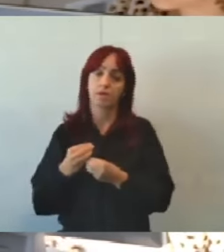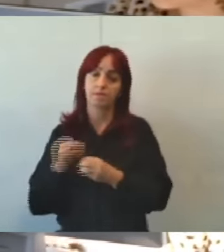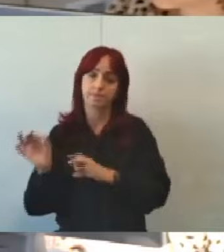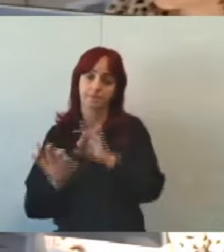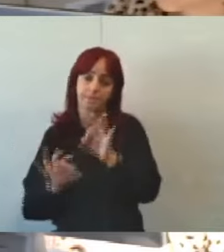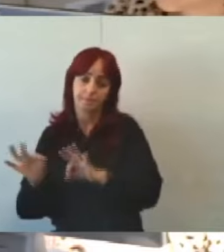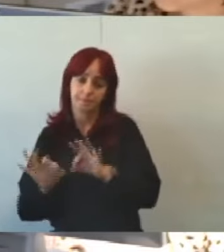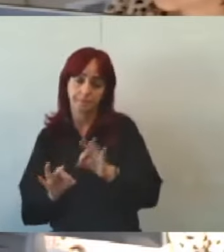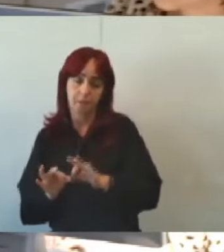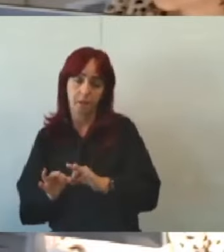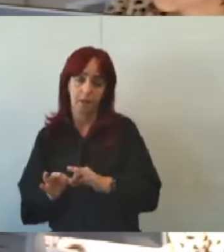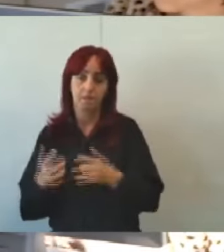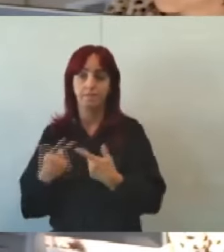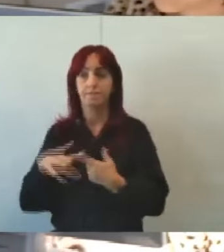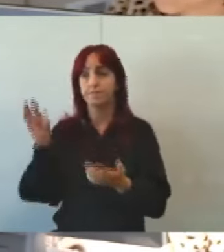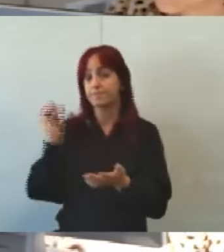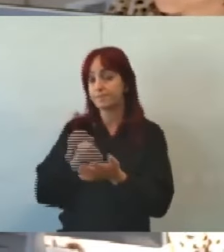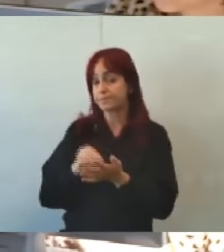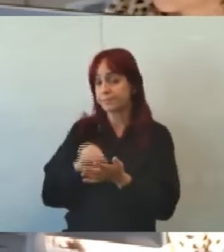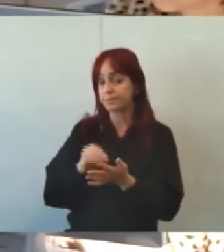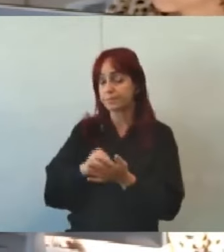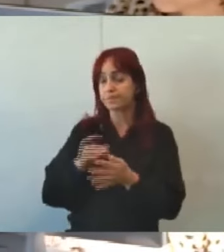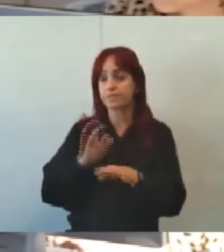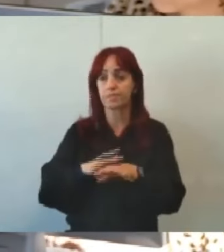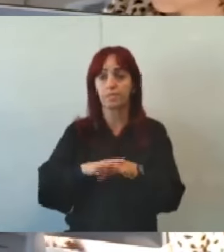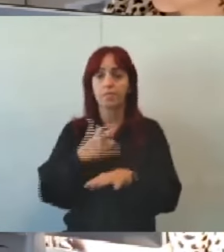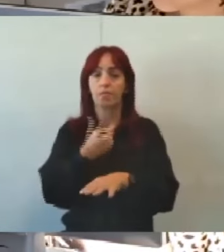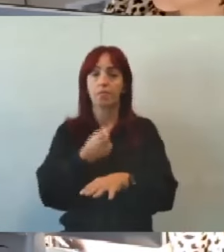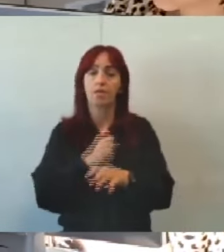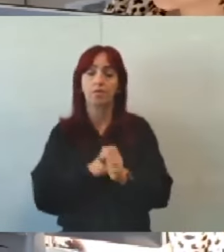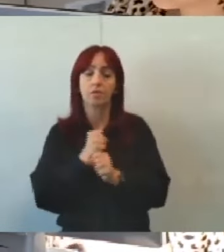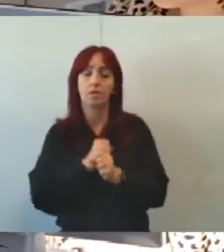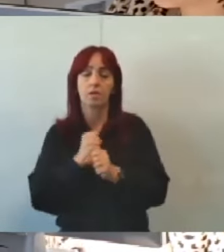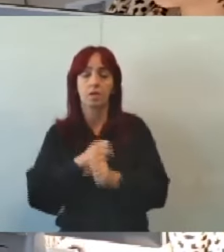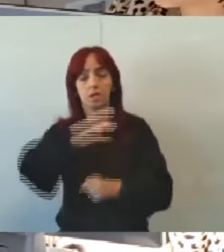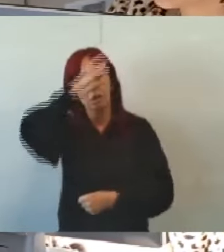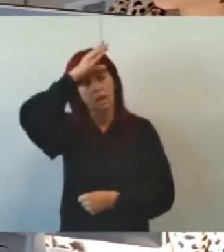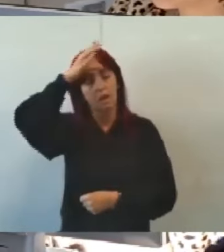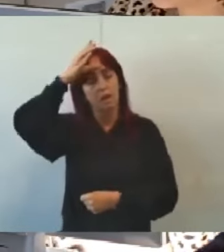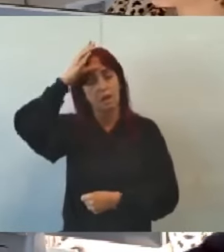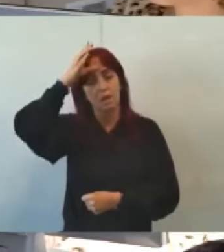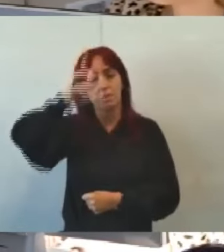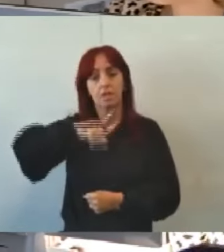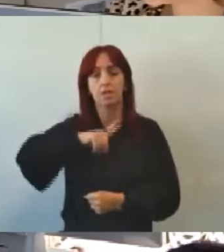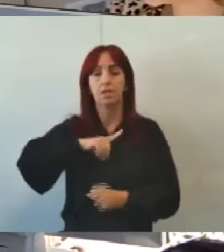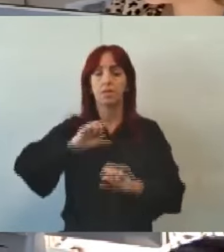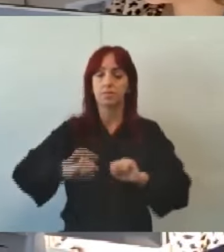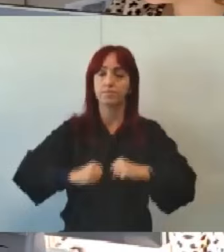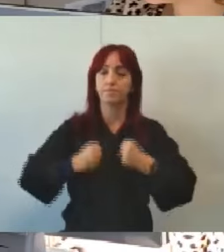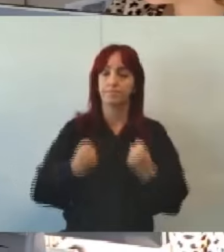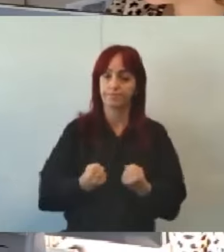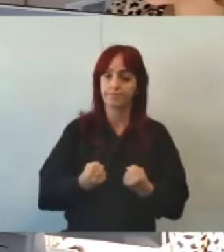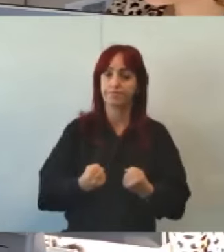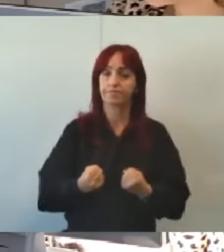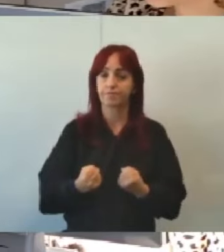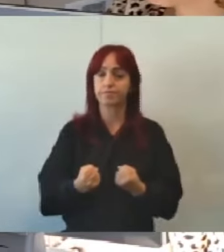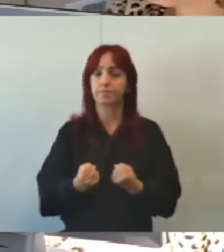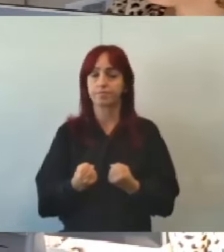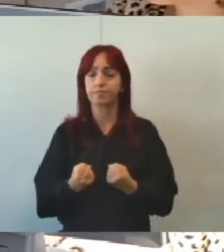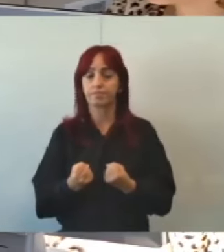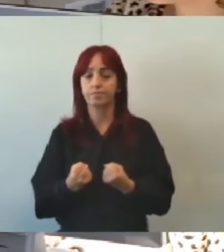omissão que passa mais de 20 anos a Câmara Municipal teve que tomar esse posicionamento de